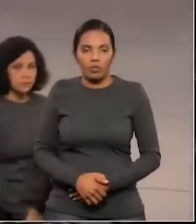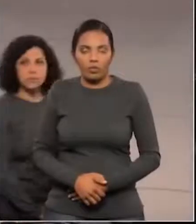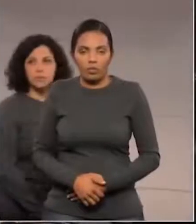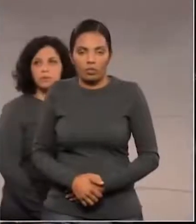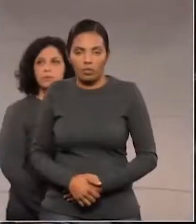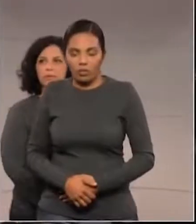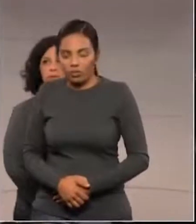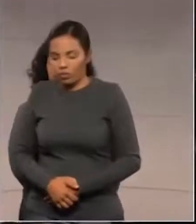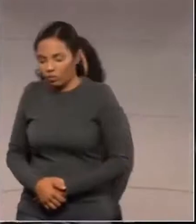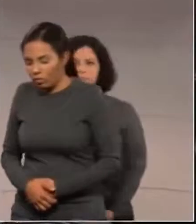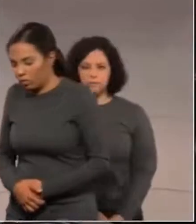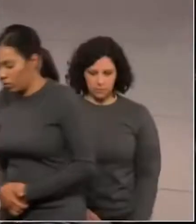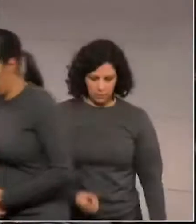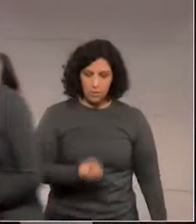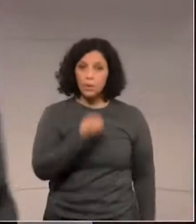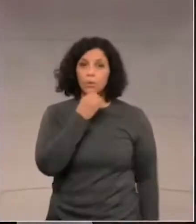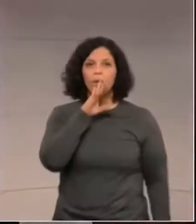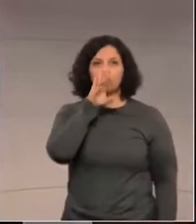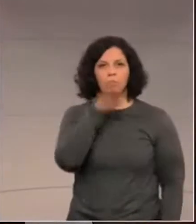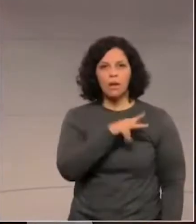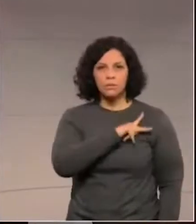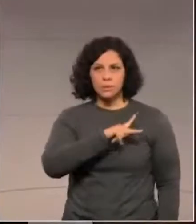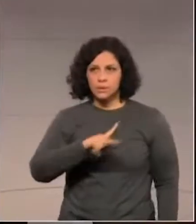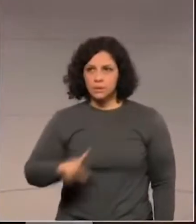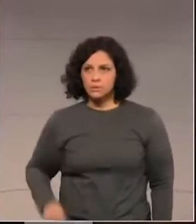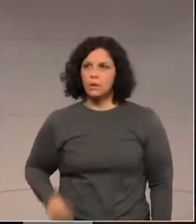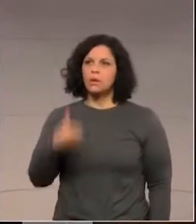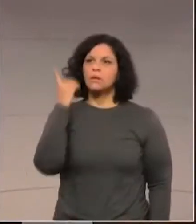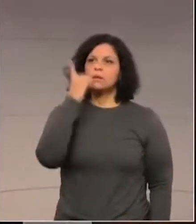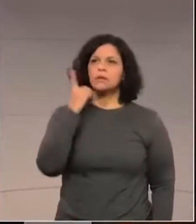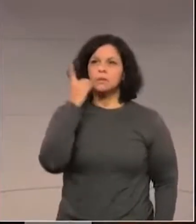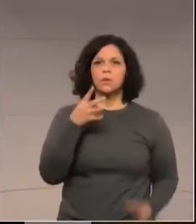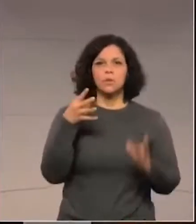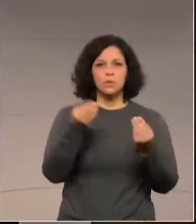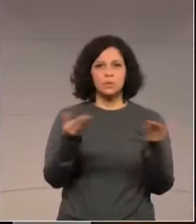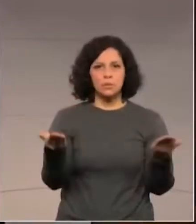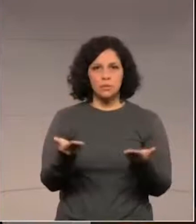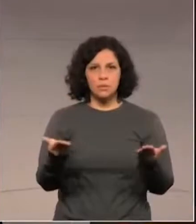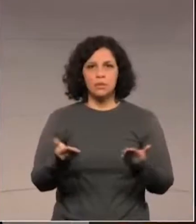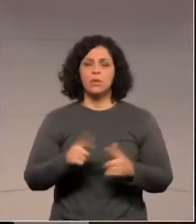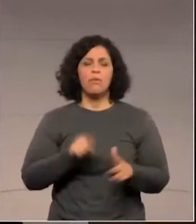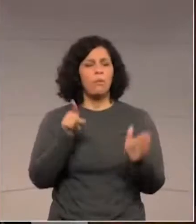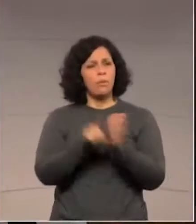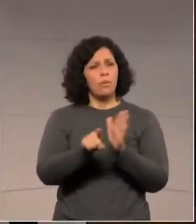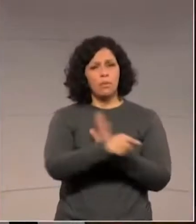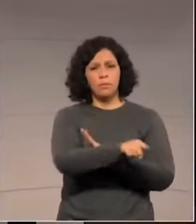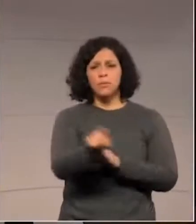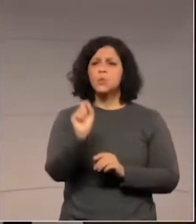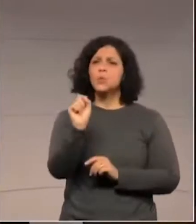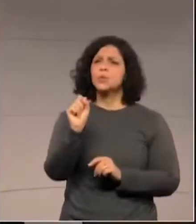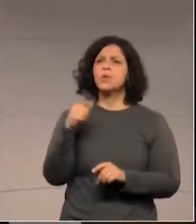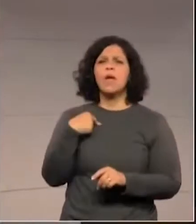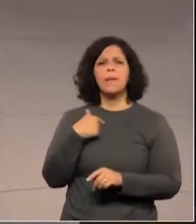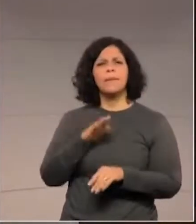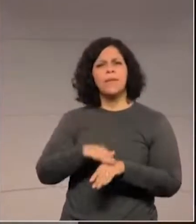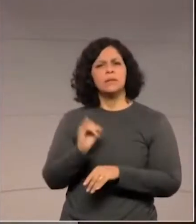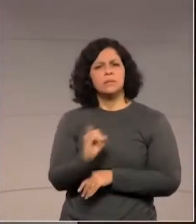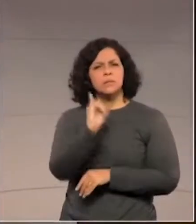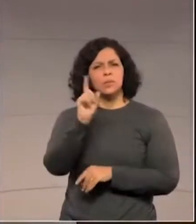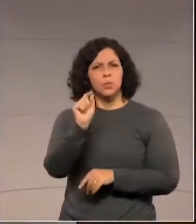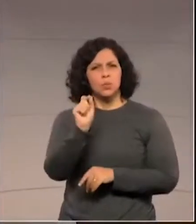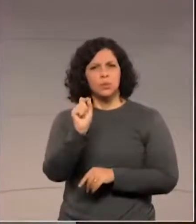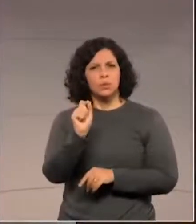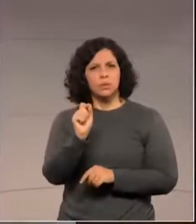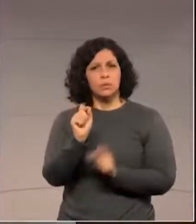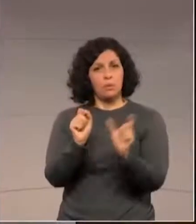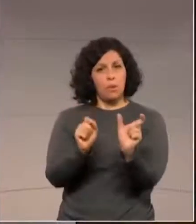Boa tarde, senhor presidente, deputadas e deputados. Queria perguntar para vocês o que vale mais? A